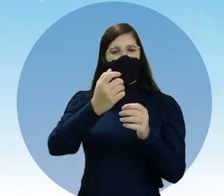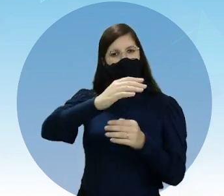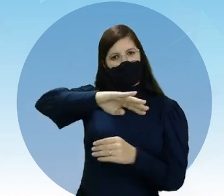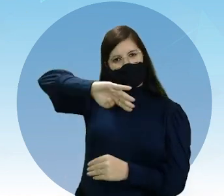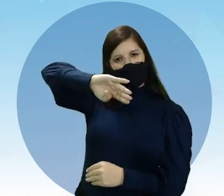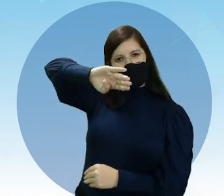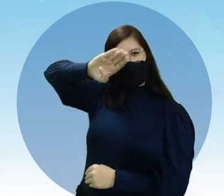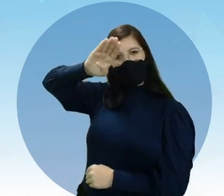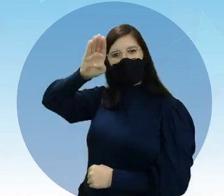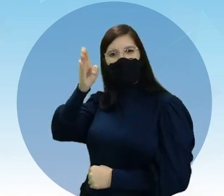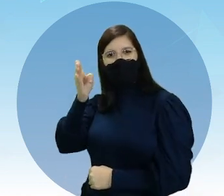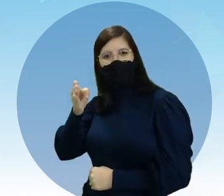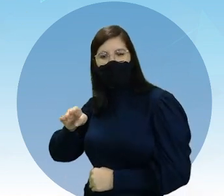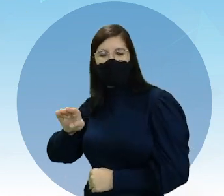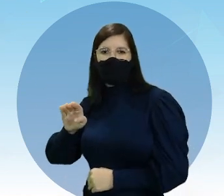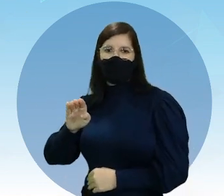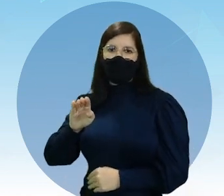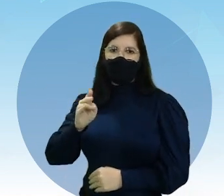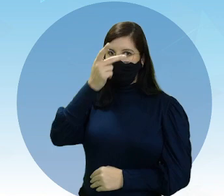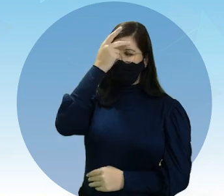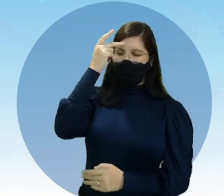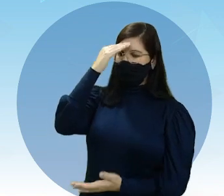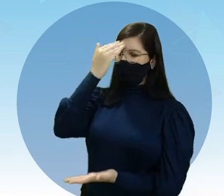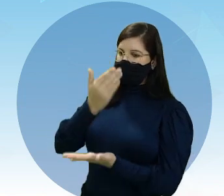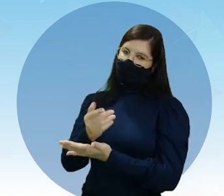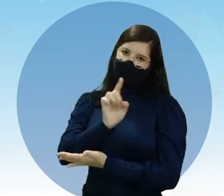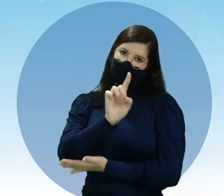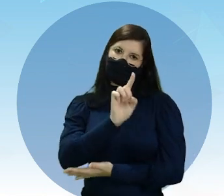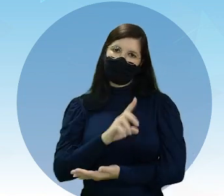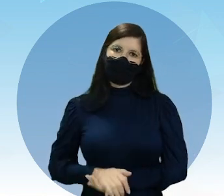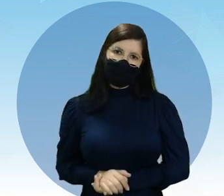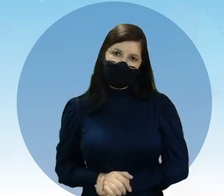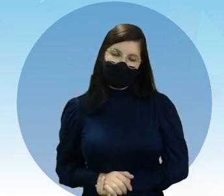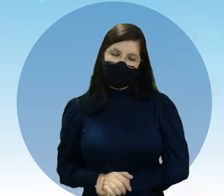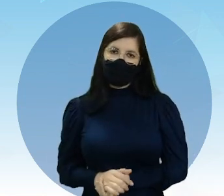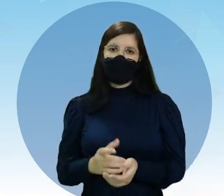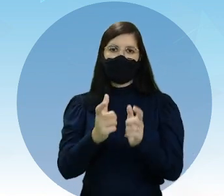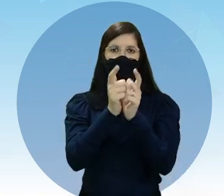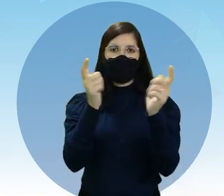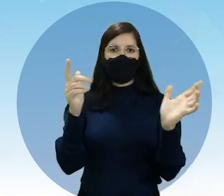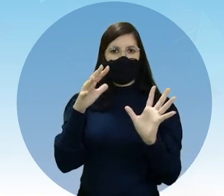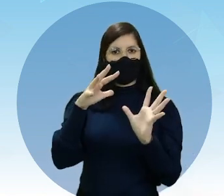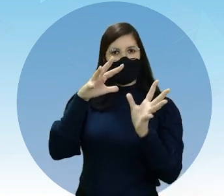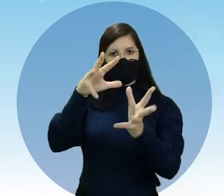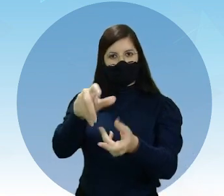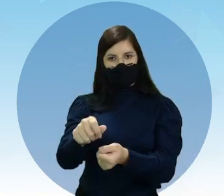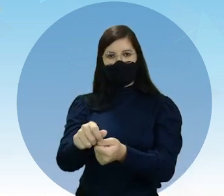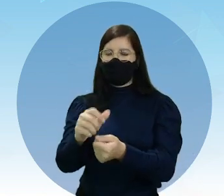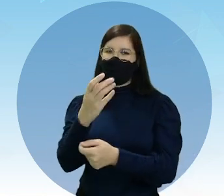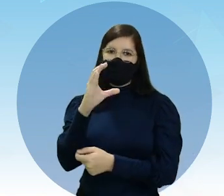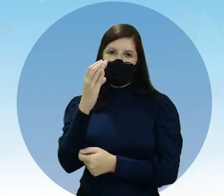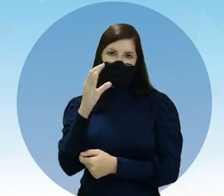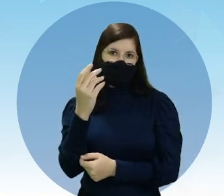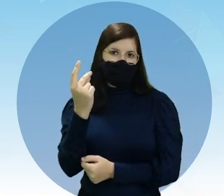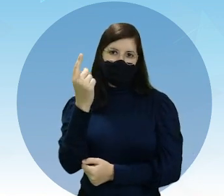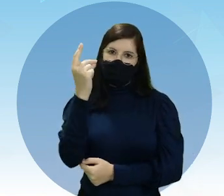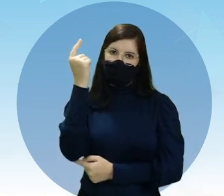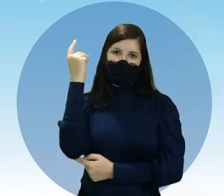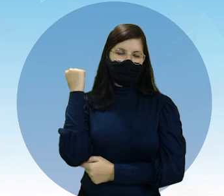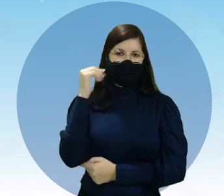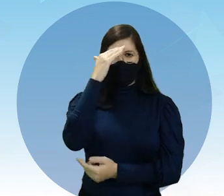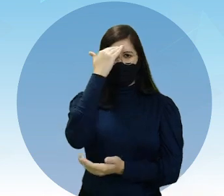porque desacreditaram. Ou seja, para grande parte do mundo científico da época.